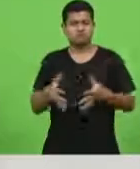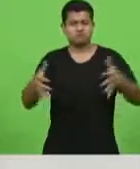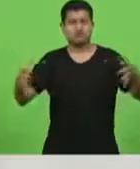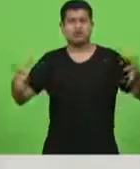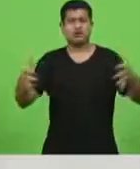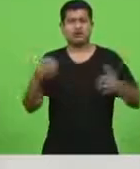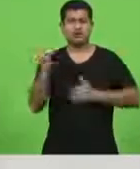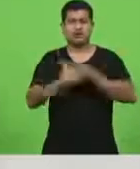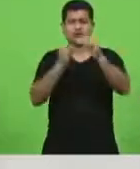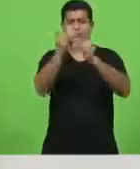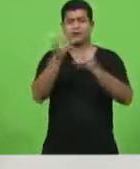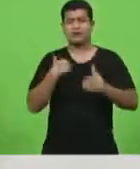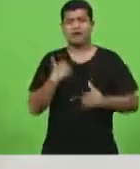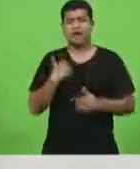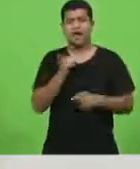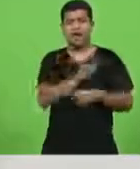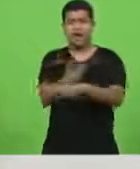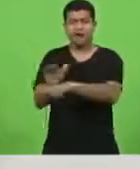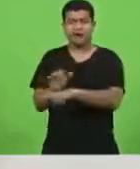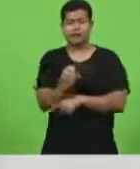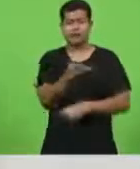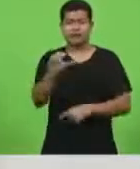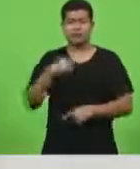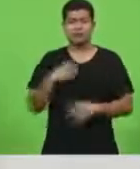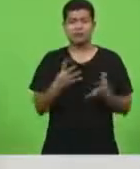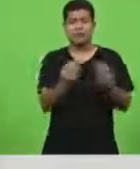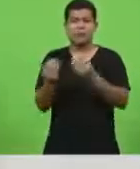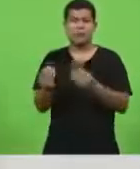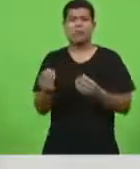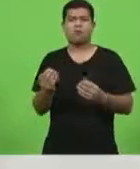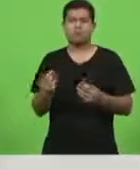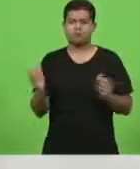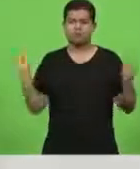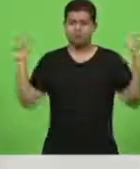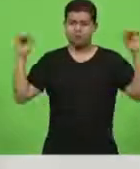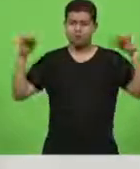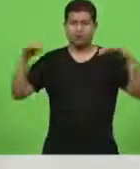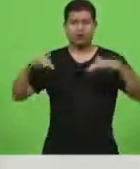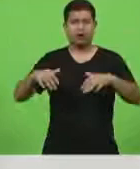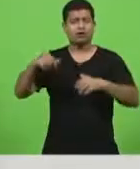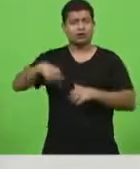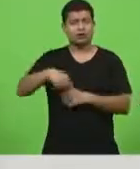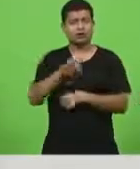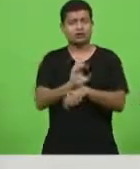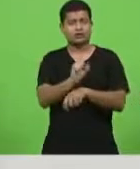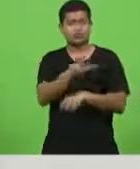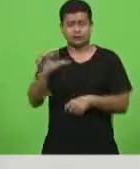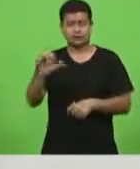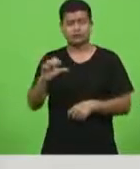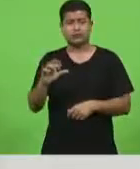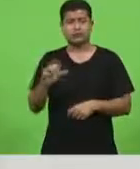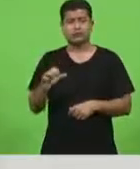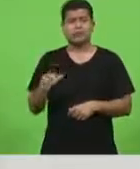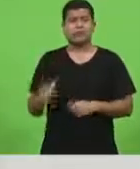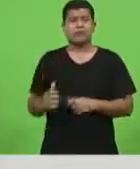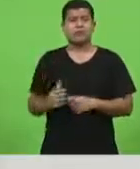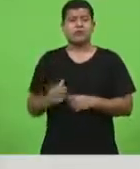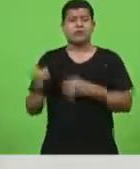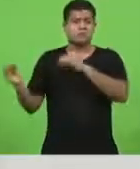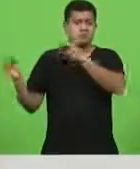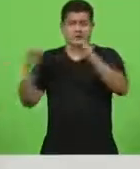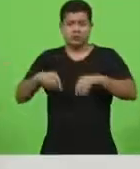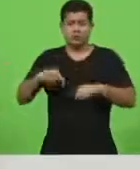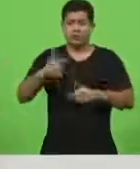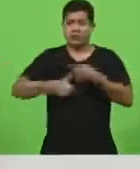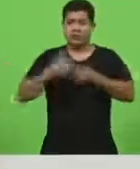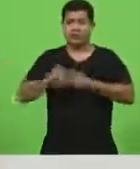e muitas pessoas sim estão vindo trabalhar aqui no nosso estado precisamos manter vigilante